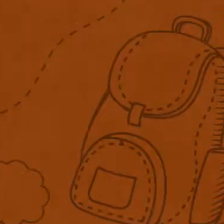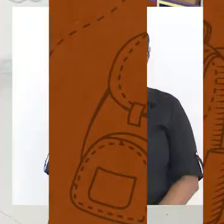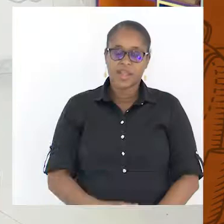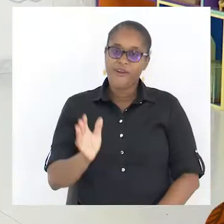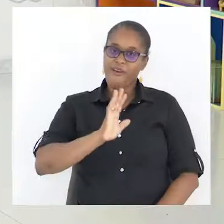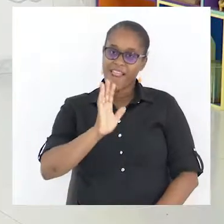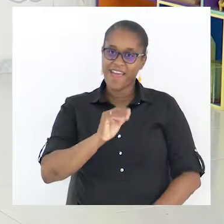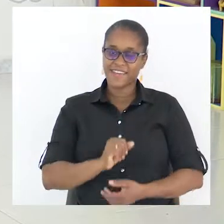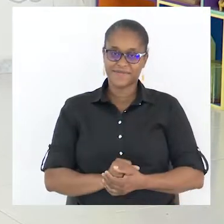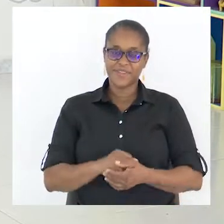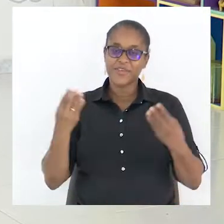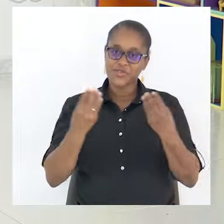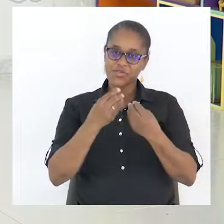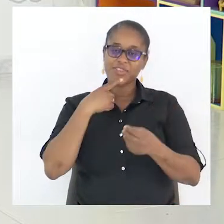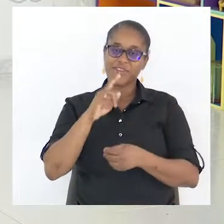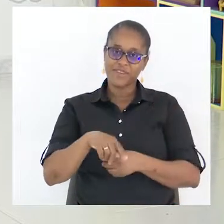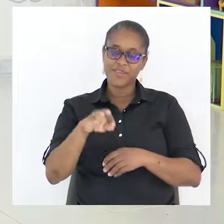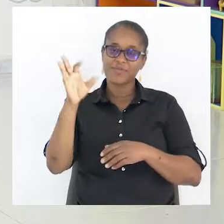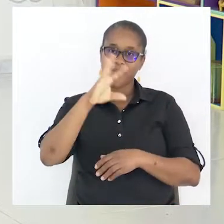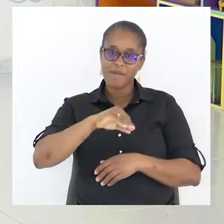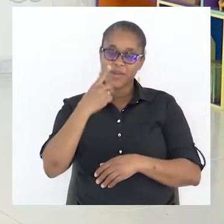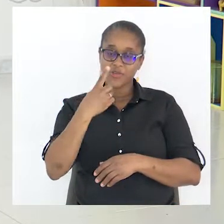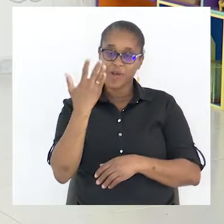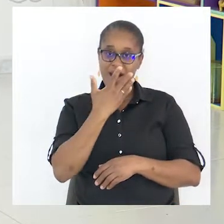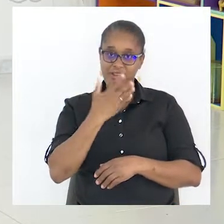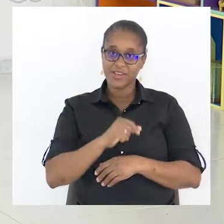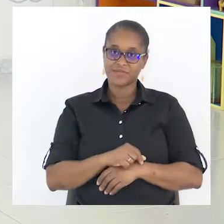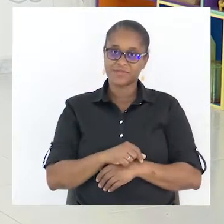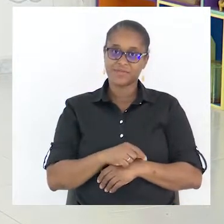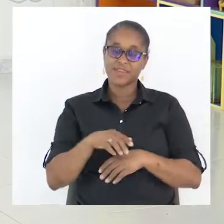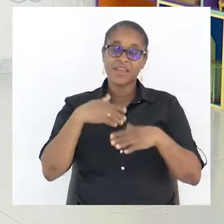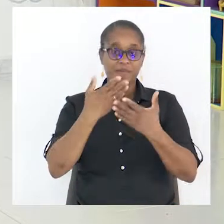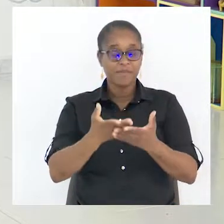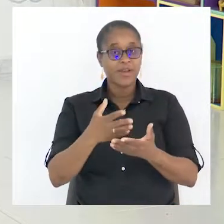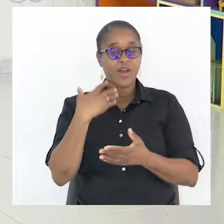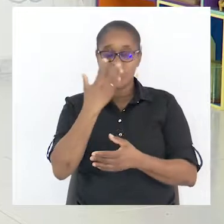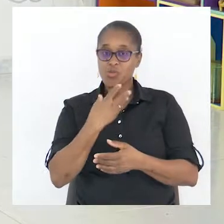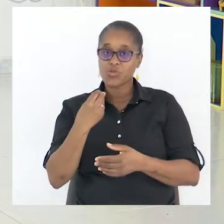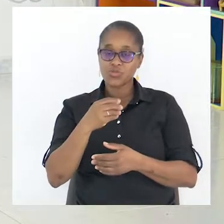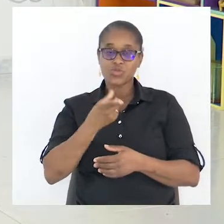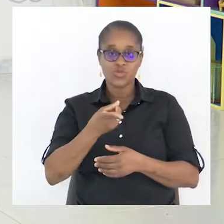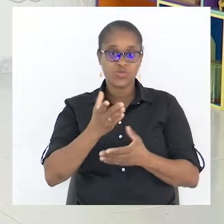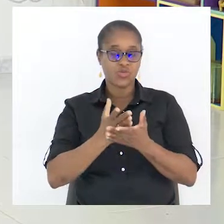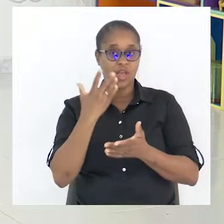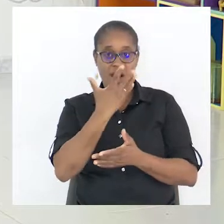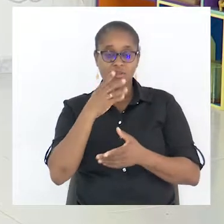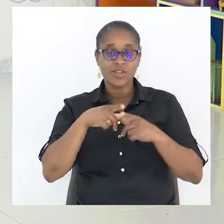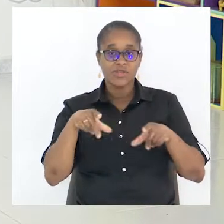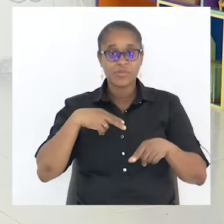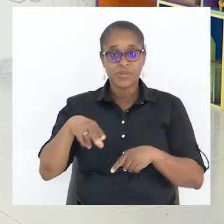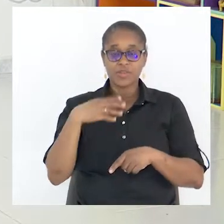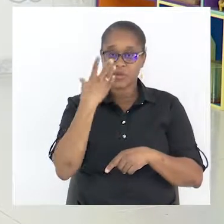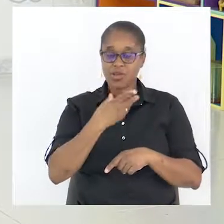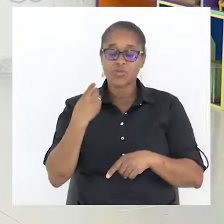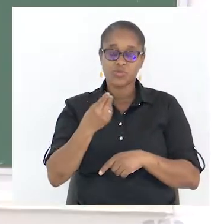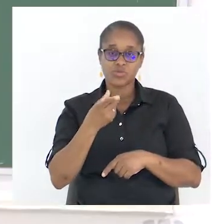Olá, juntos novamente para mais uma aula dedicada aos alunos do nono ano. Aulas de língua portuguesa para os